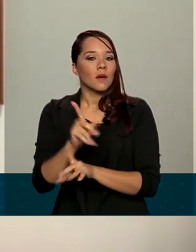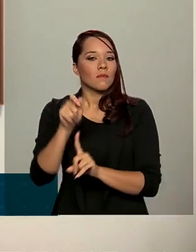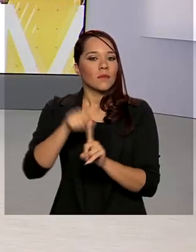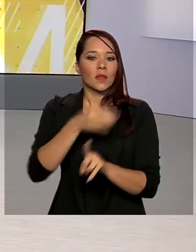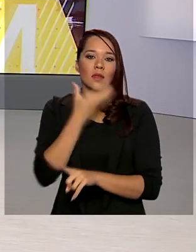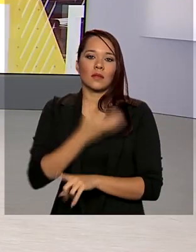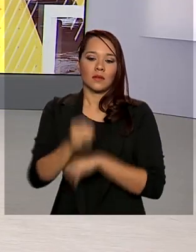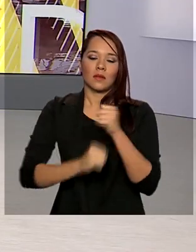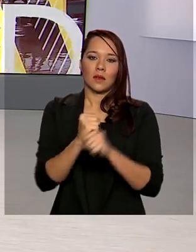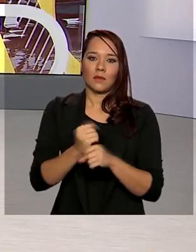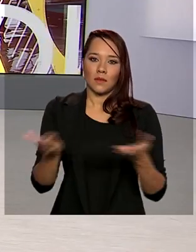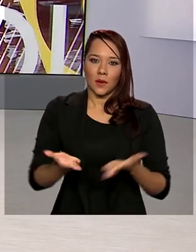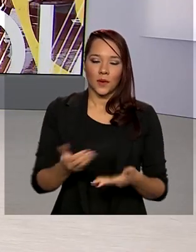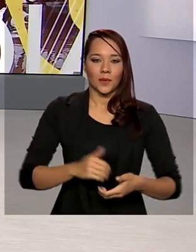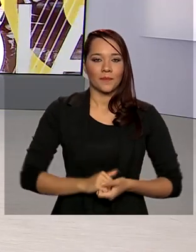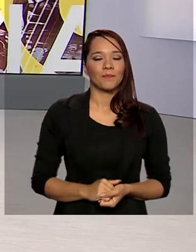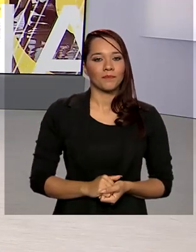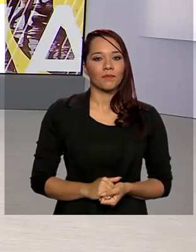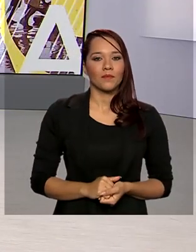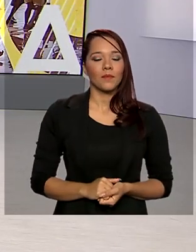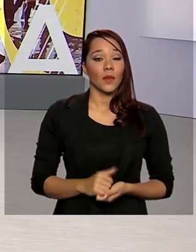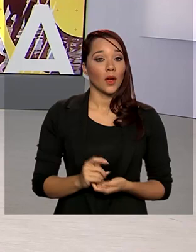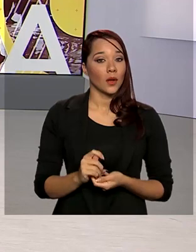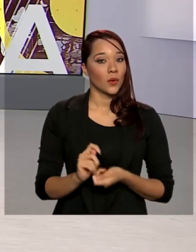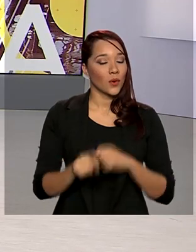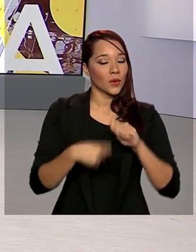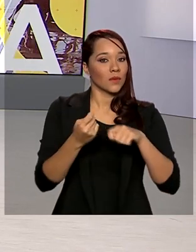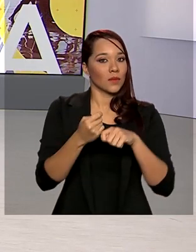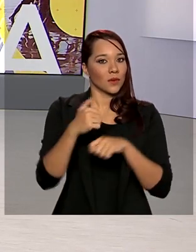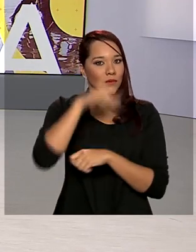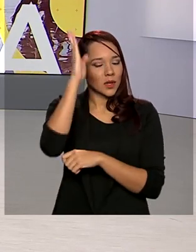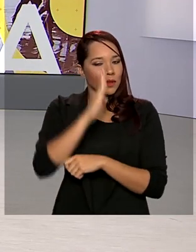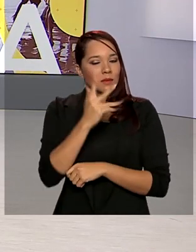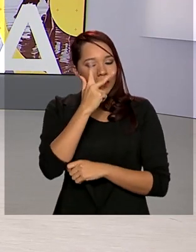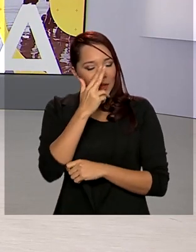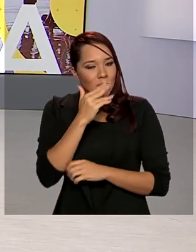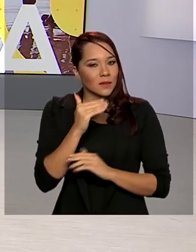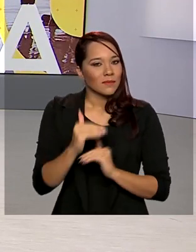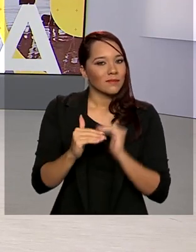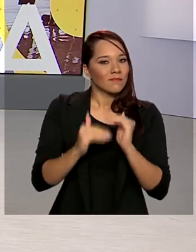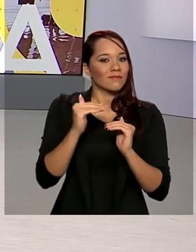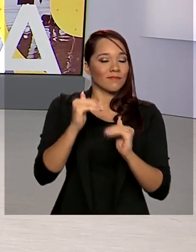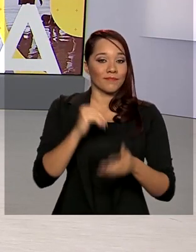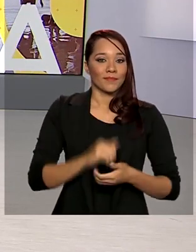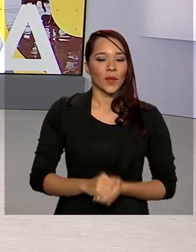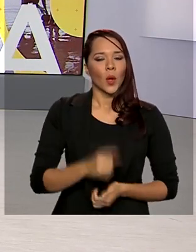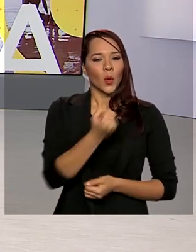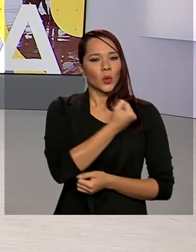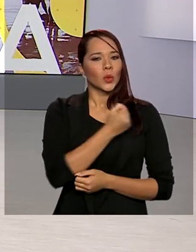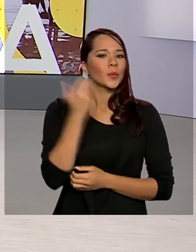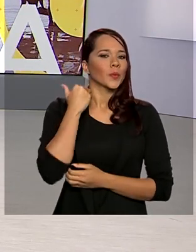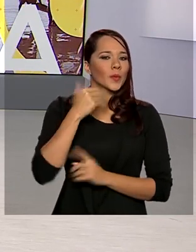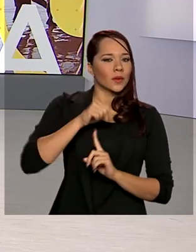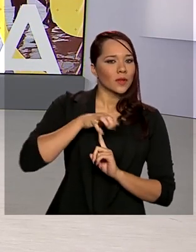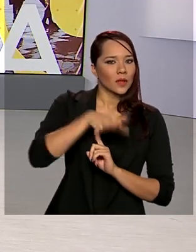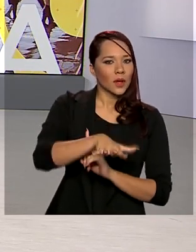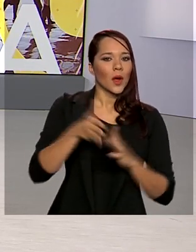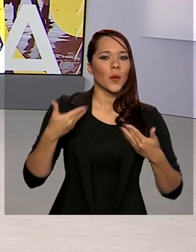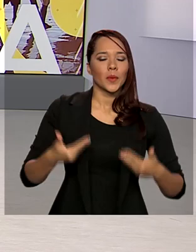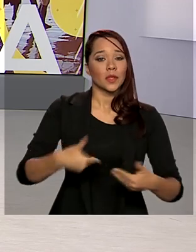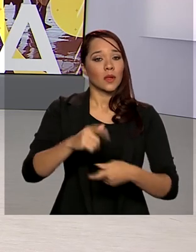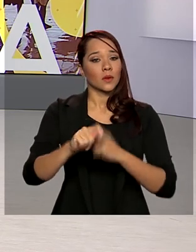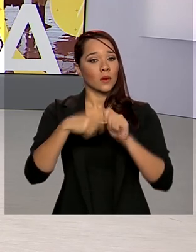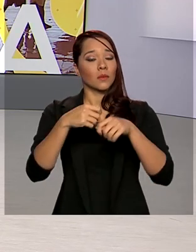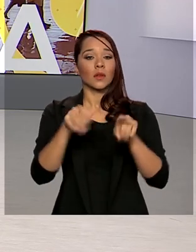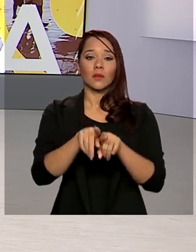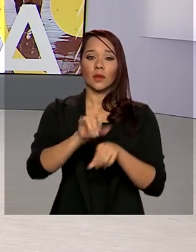ano. E a economia brasileira dá sinais de recuperação. Números do Banco Central, Ministério da Economia e IBGE